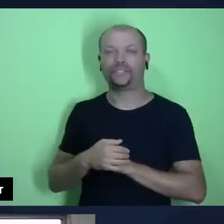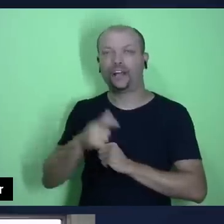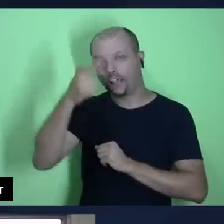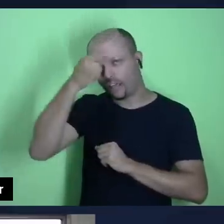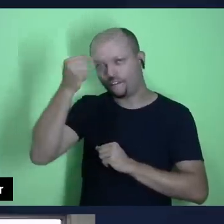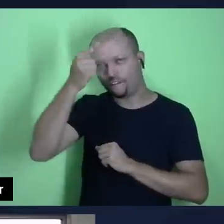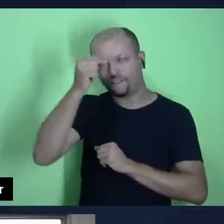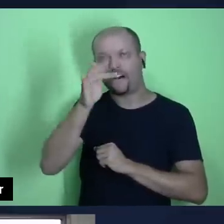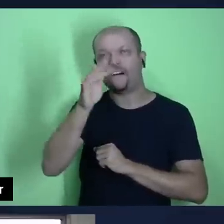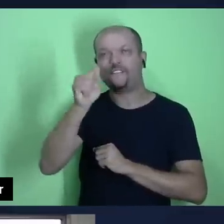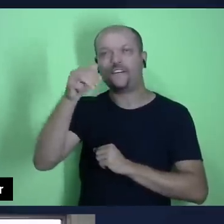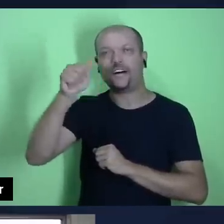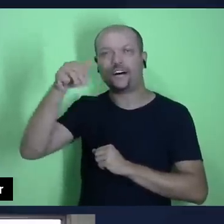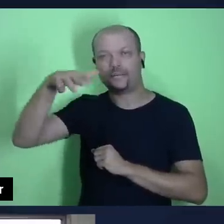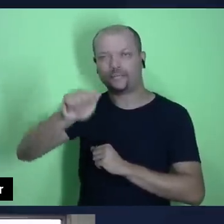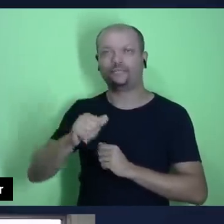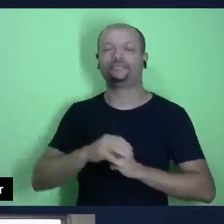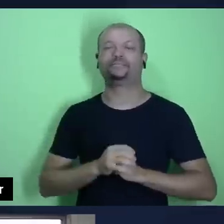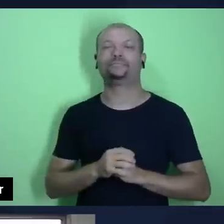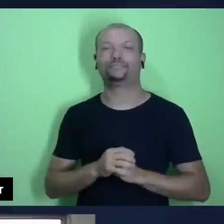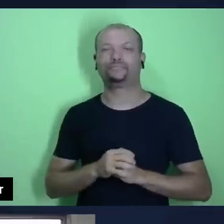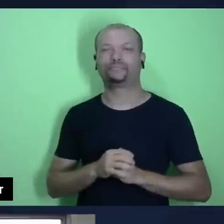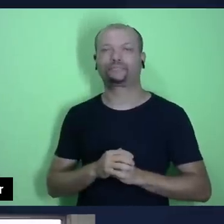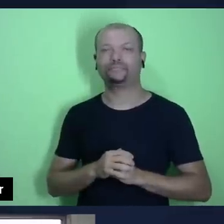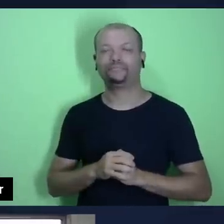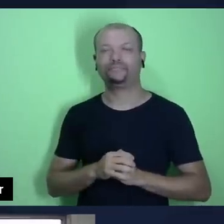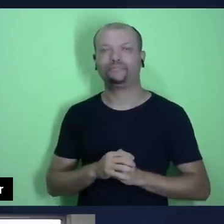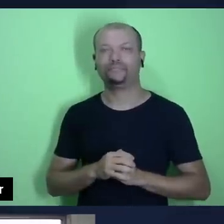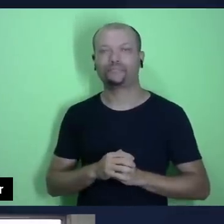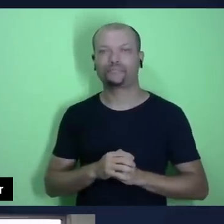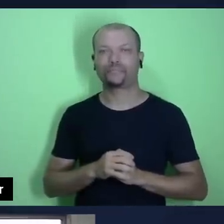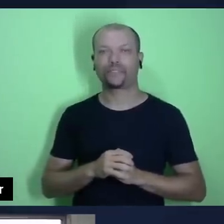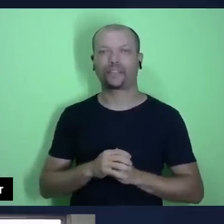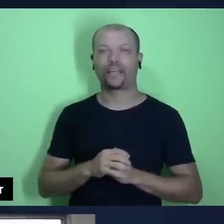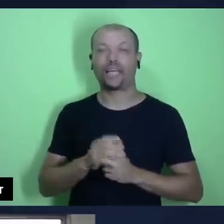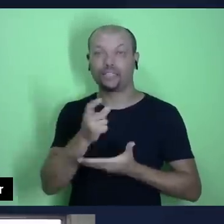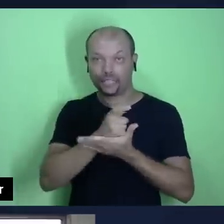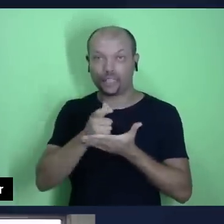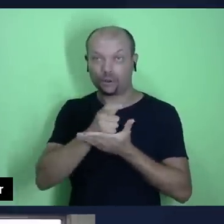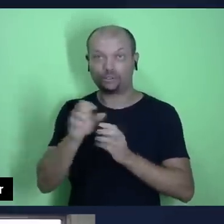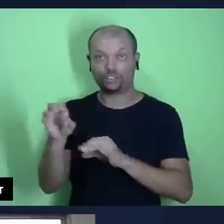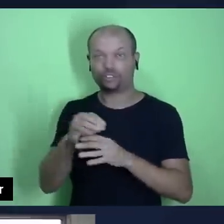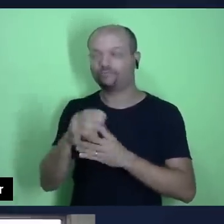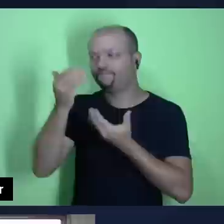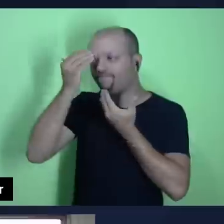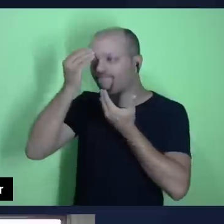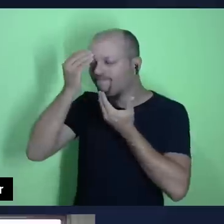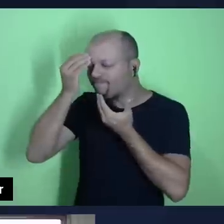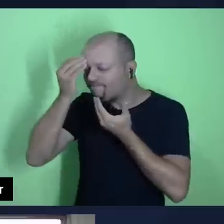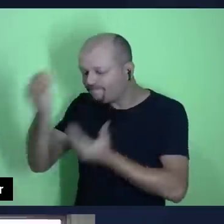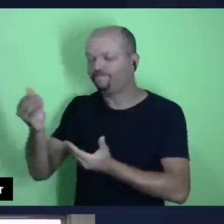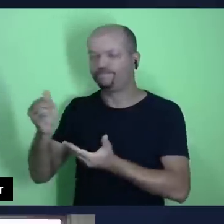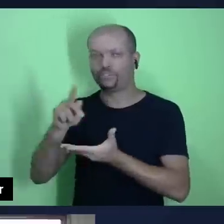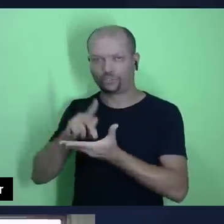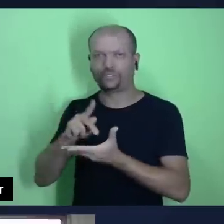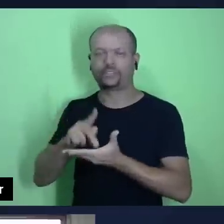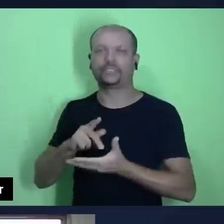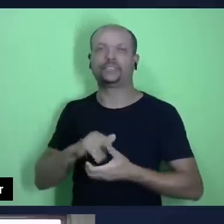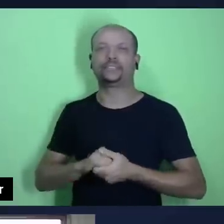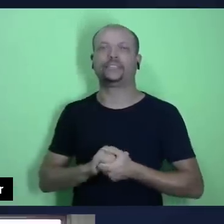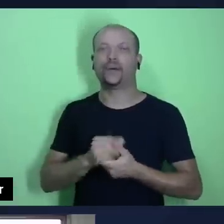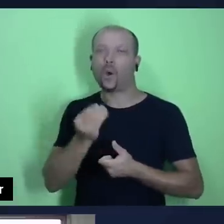FAAMA, Faculdade Adventista da Amazônia, no Seminário de Teologia, eu quero agradecer profundamente a